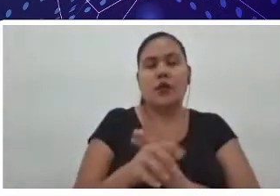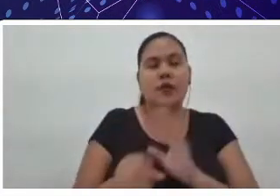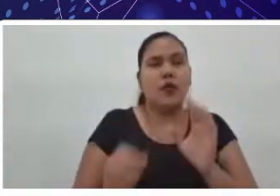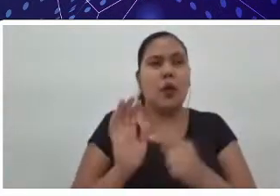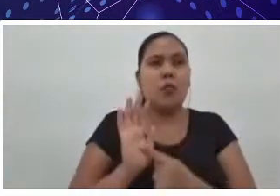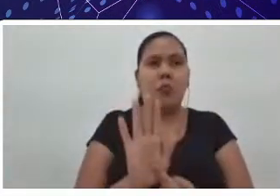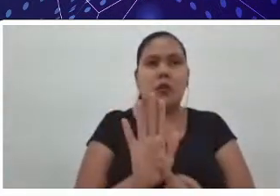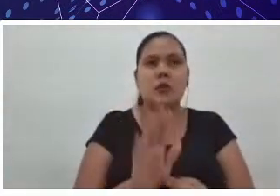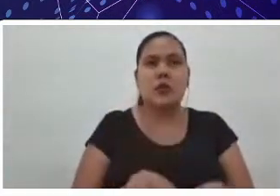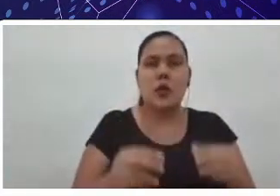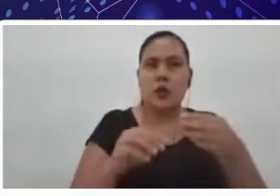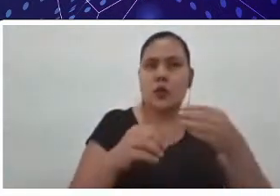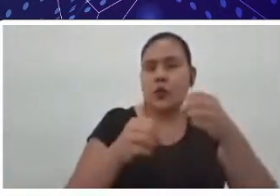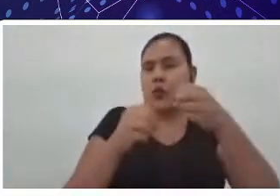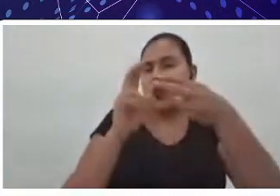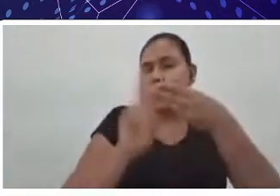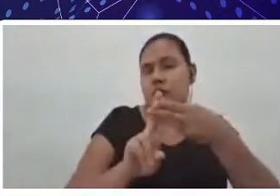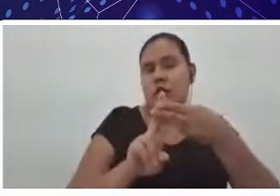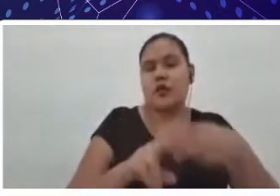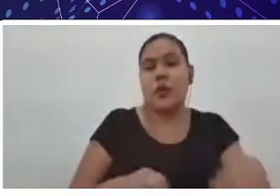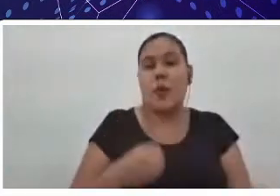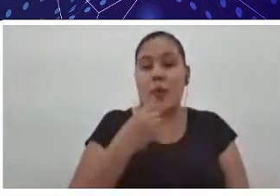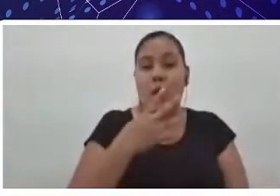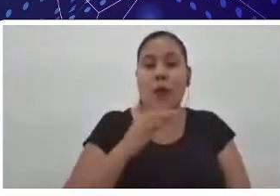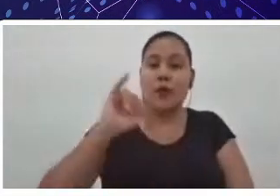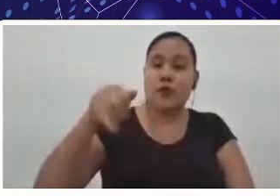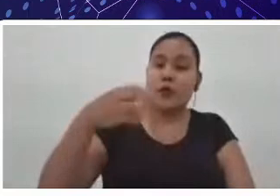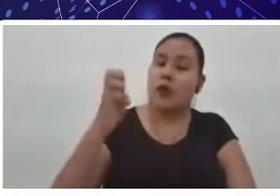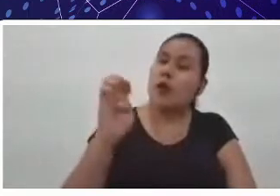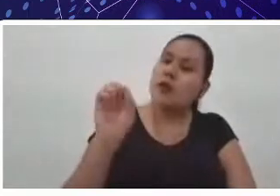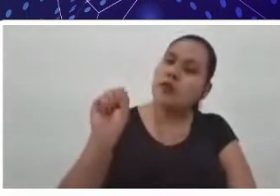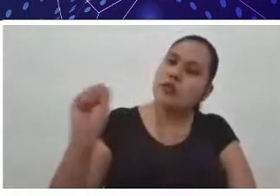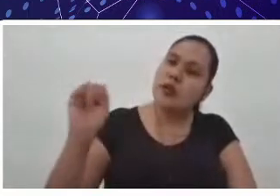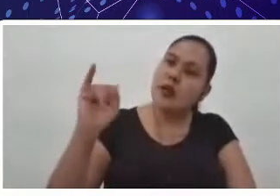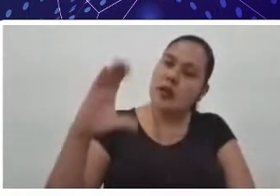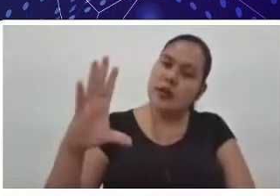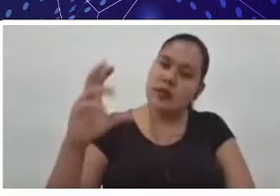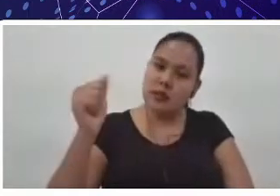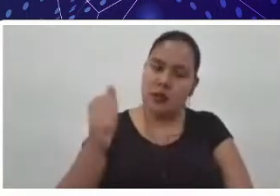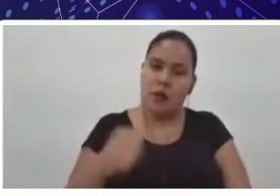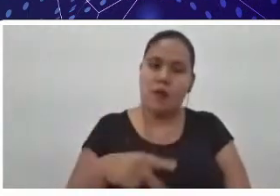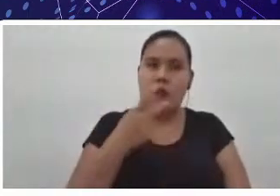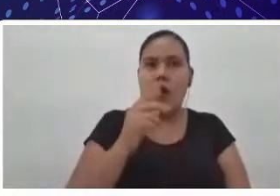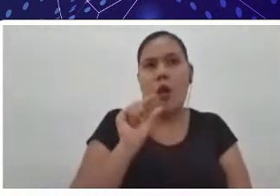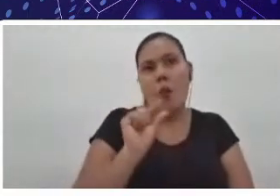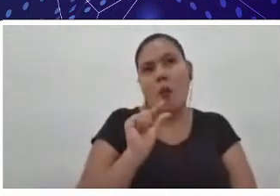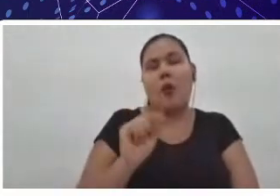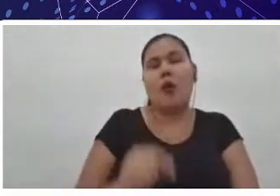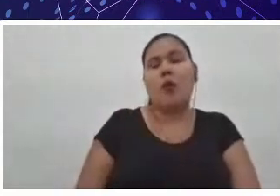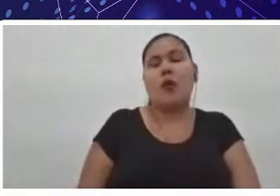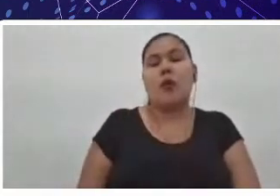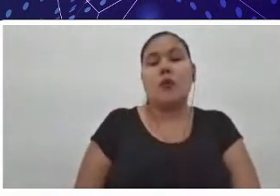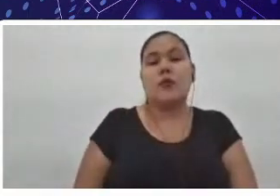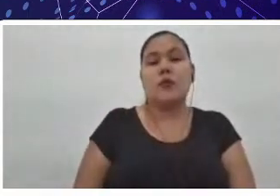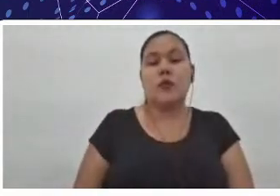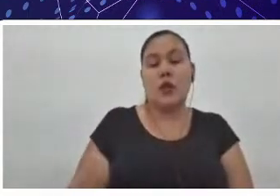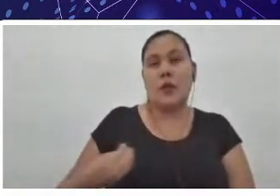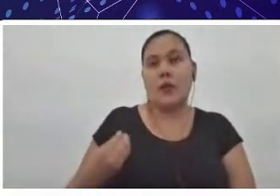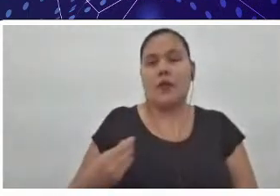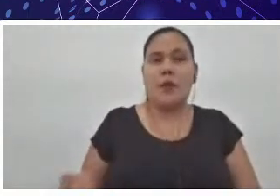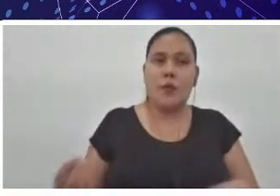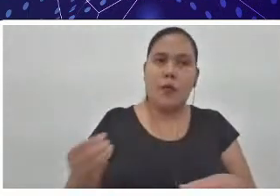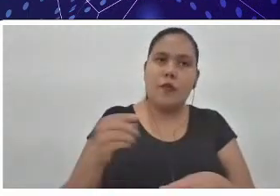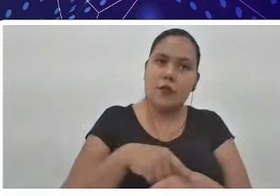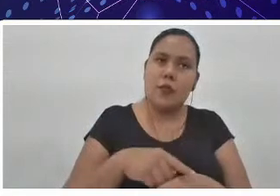Bom, eu sou a Jéssica, eu vou contar um pouco da minha, da minha vinda para a MEDES. Eu sou de extrema de Rondônia,